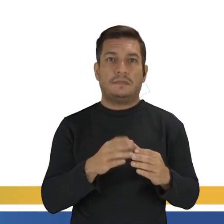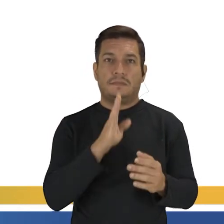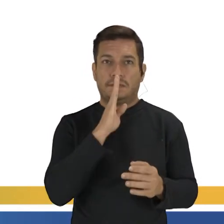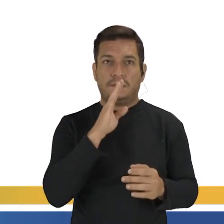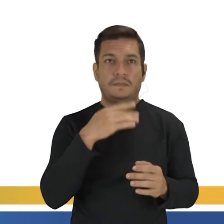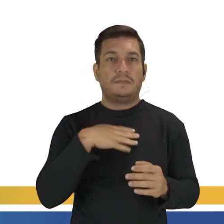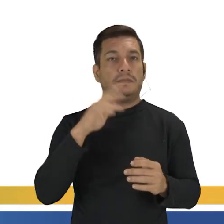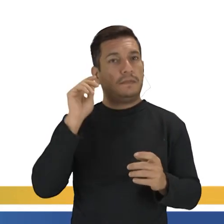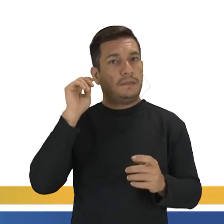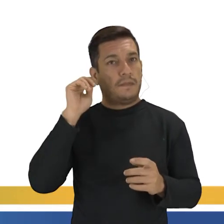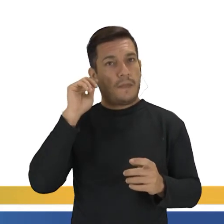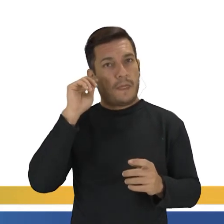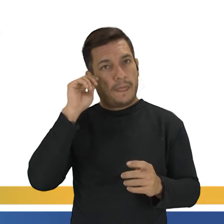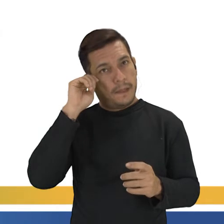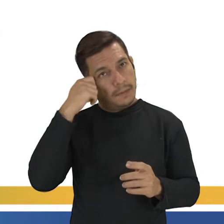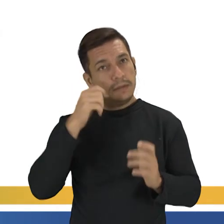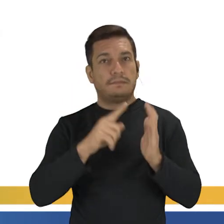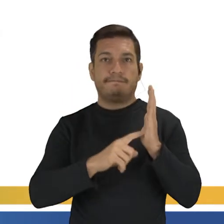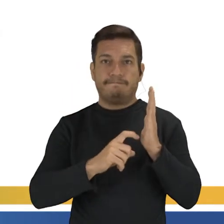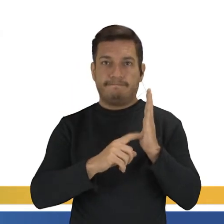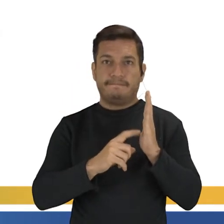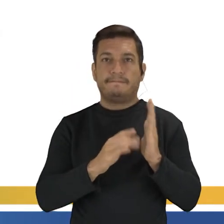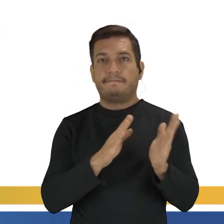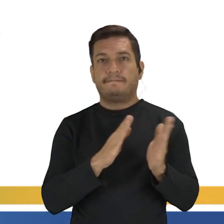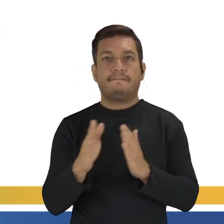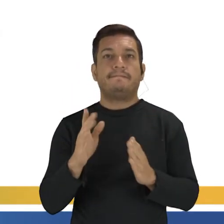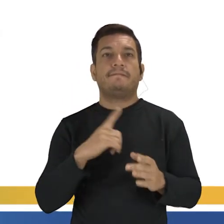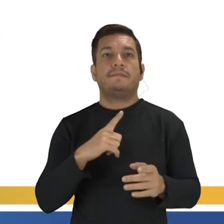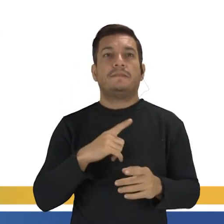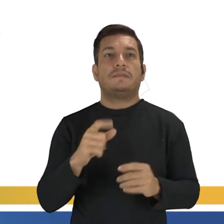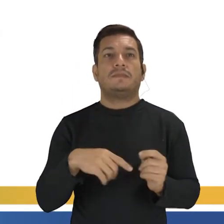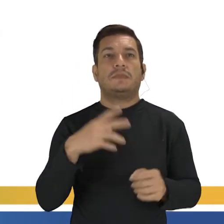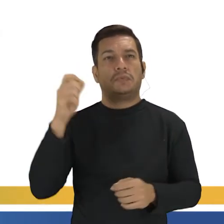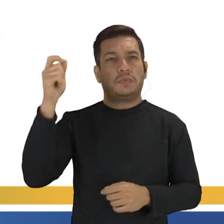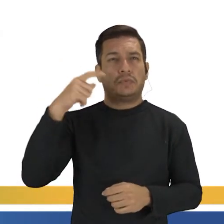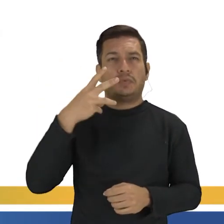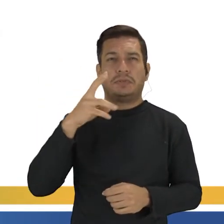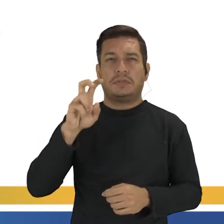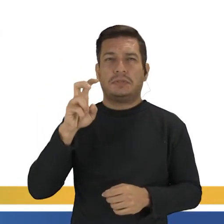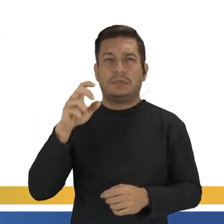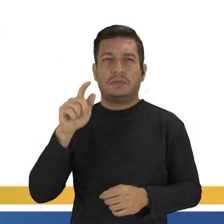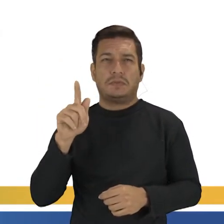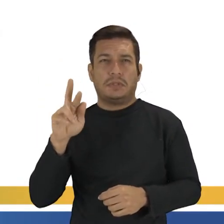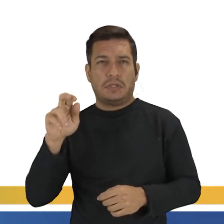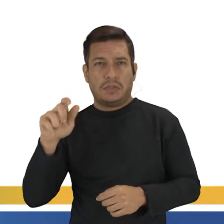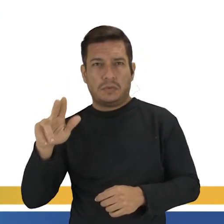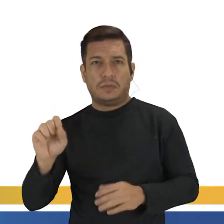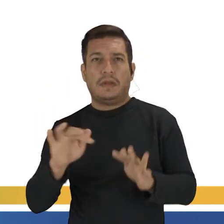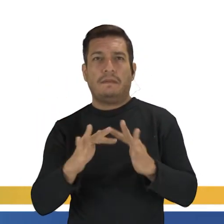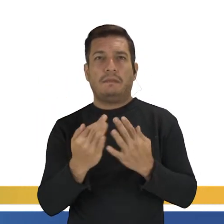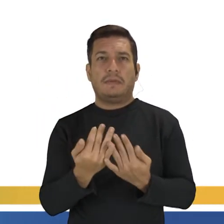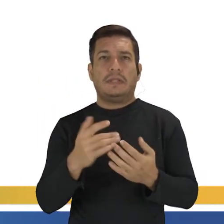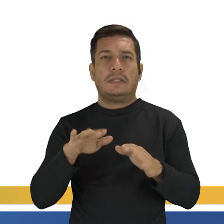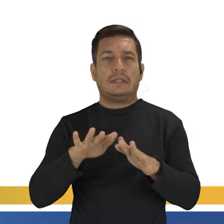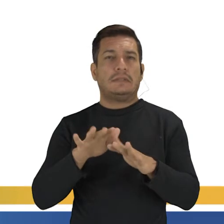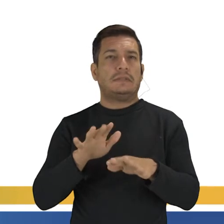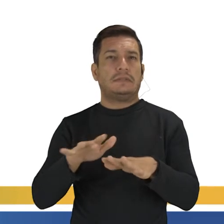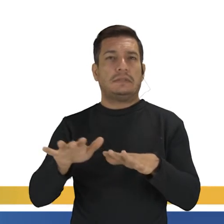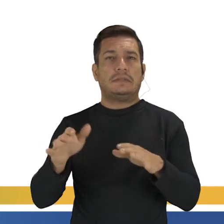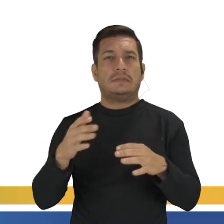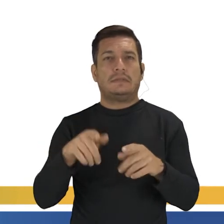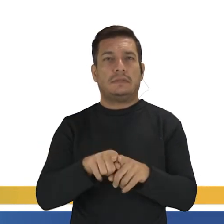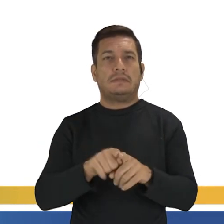Comunidade entre brancos e negros. Durante o dia, mesmo sob o sol de 35 graus, famílias